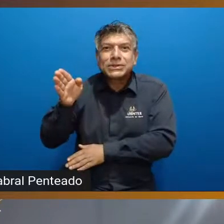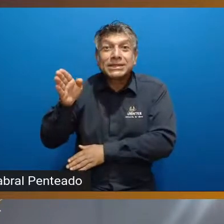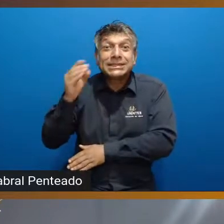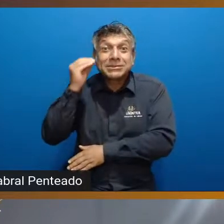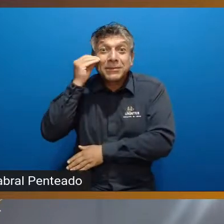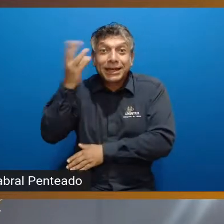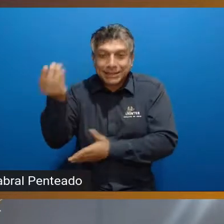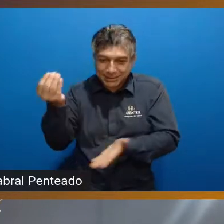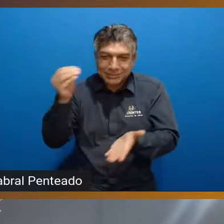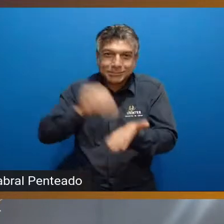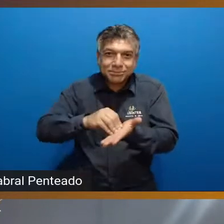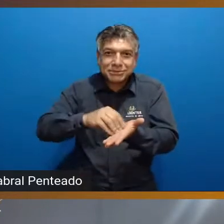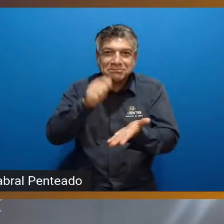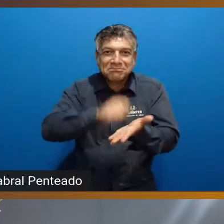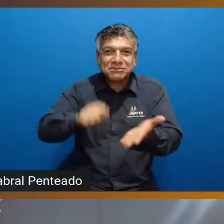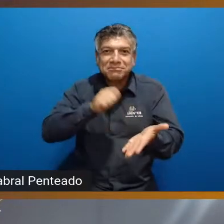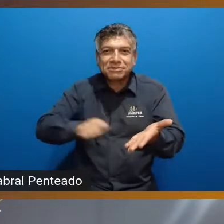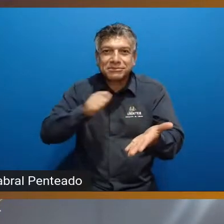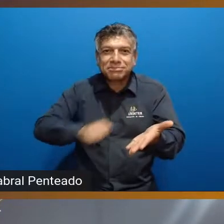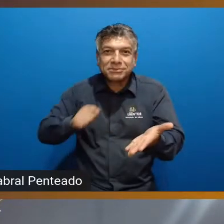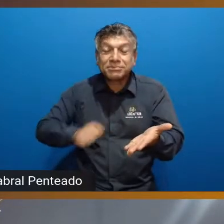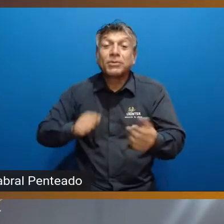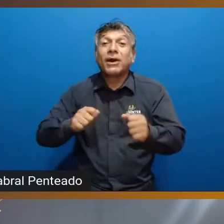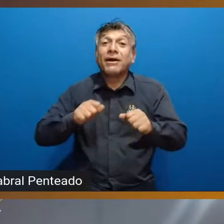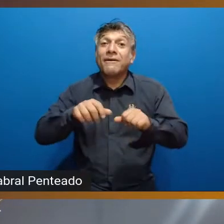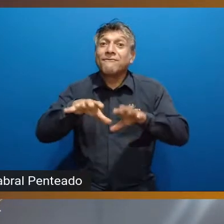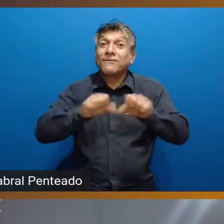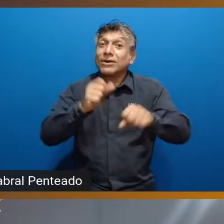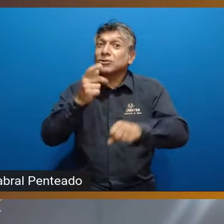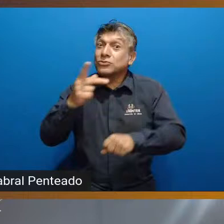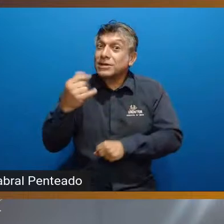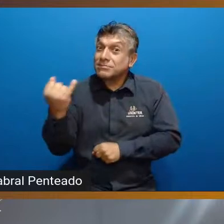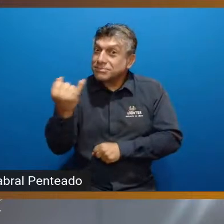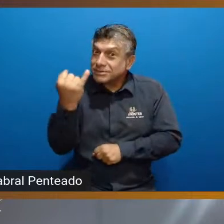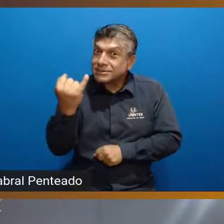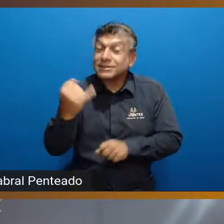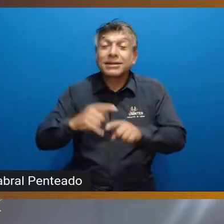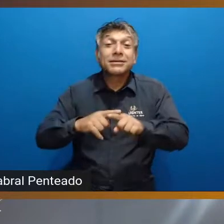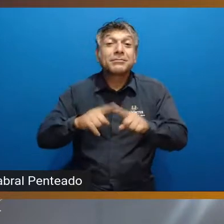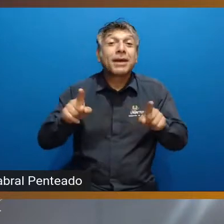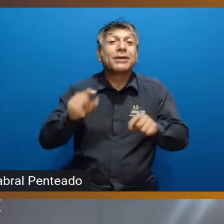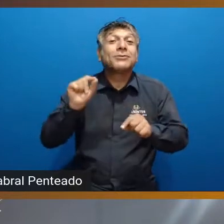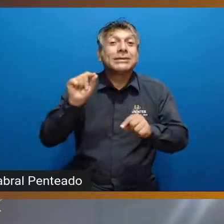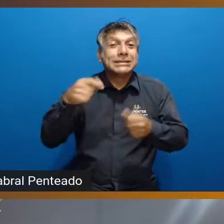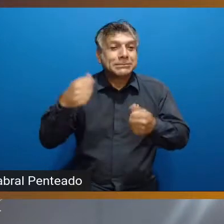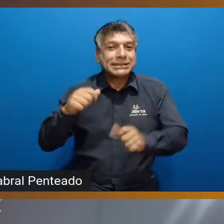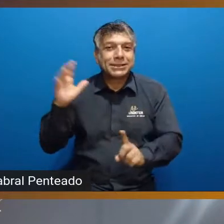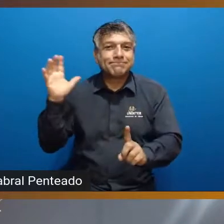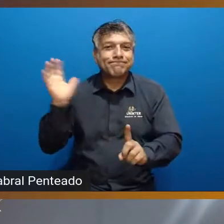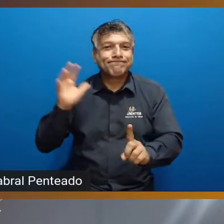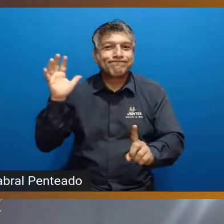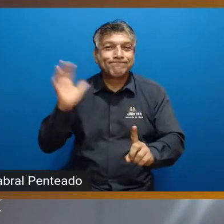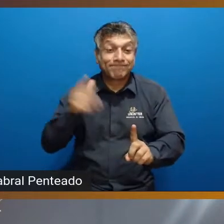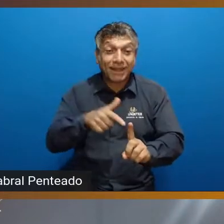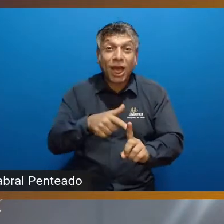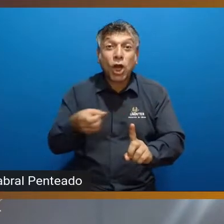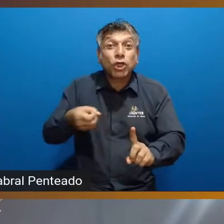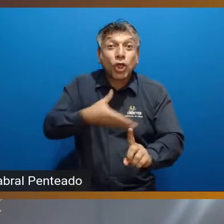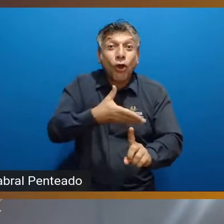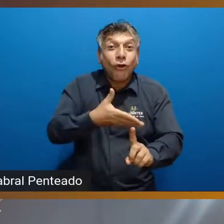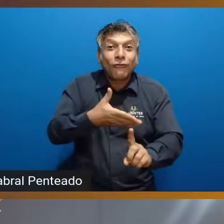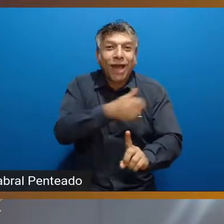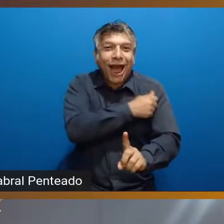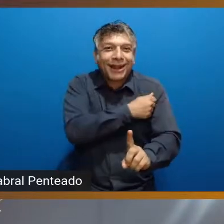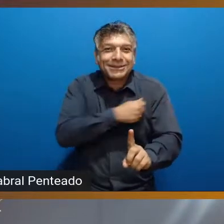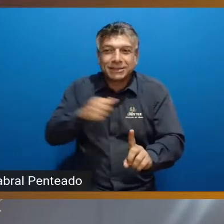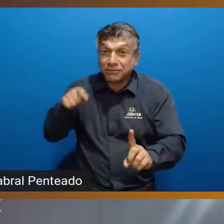porque, assim, a sua formação é muito importante, mas você também tem que ser um indivíduo transformador. A partir do momento que você